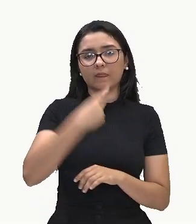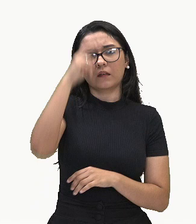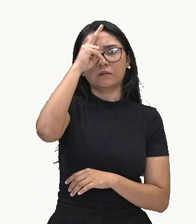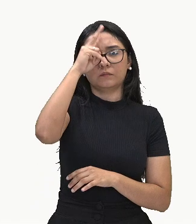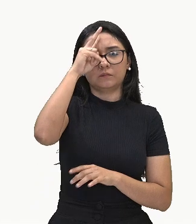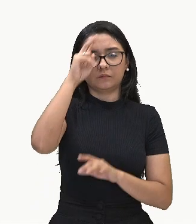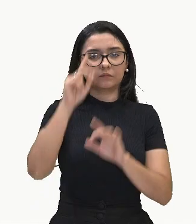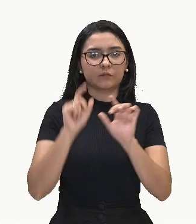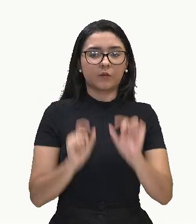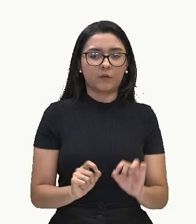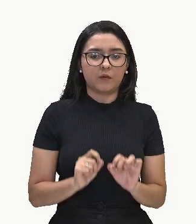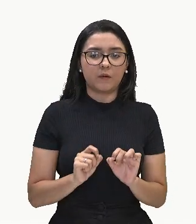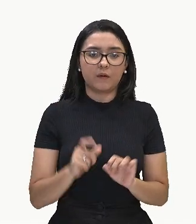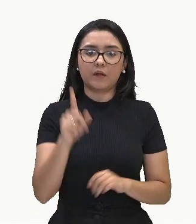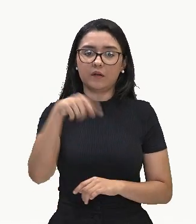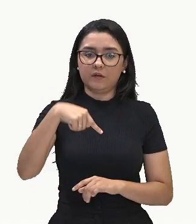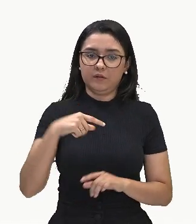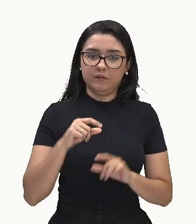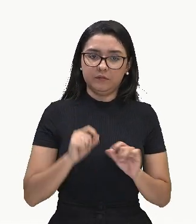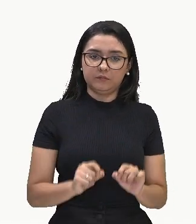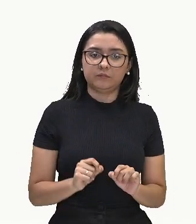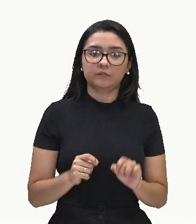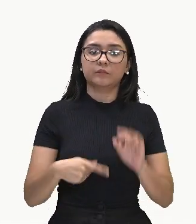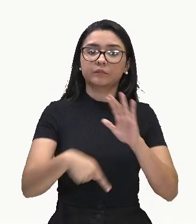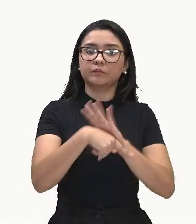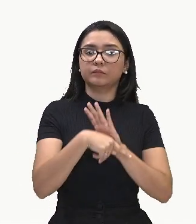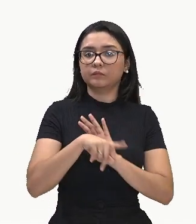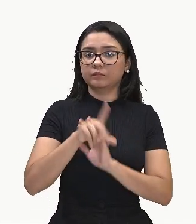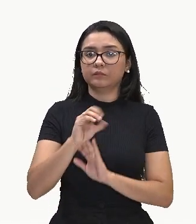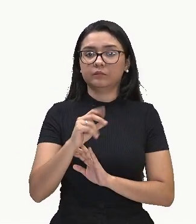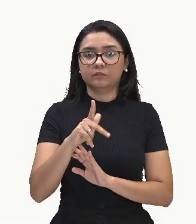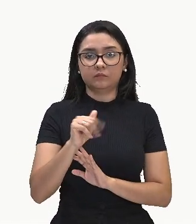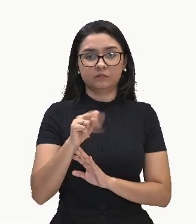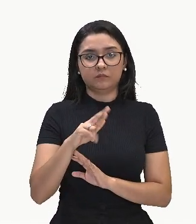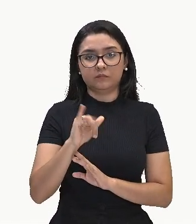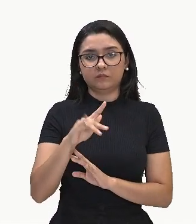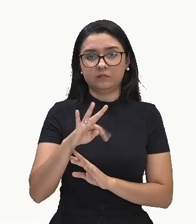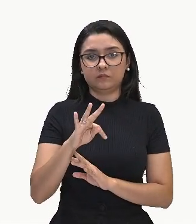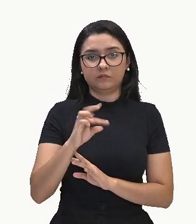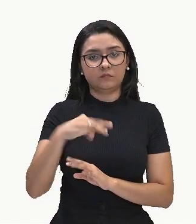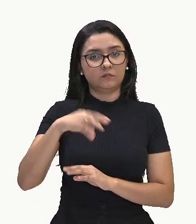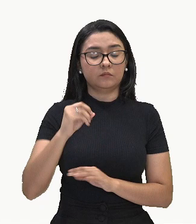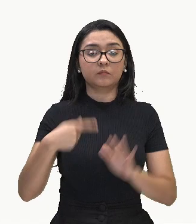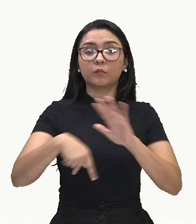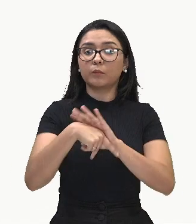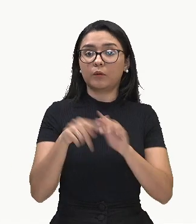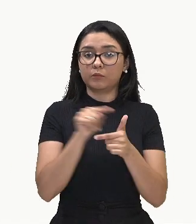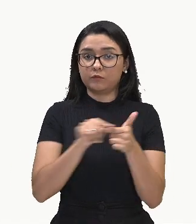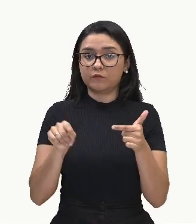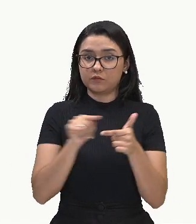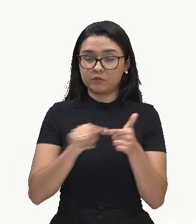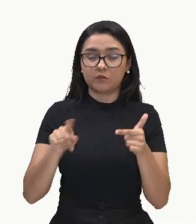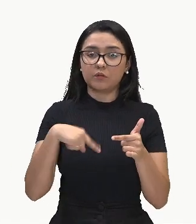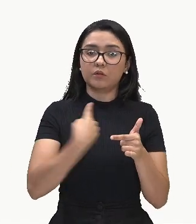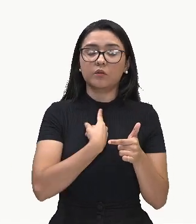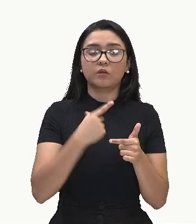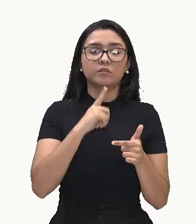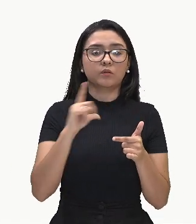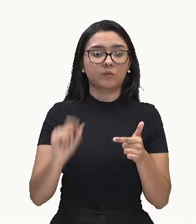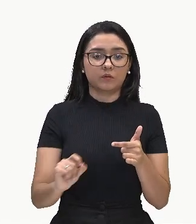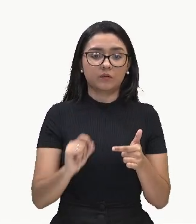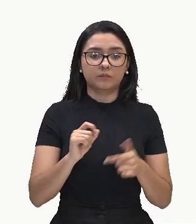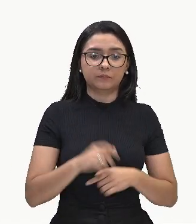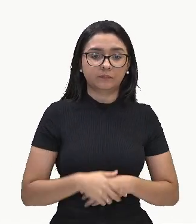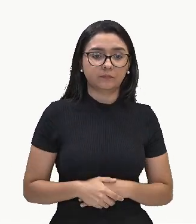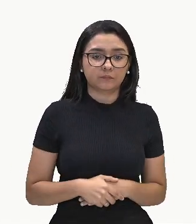vocês, é o nosso logaritmo da divisão. Onde nós temos aqui o